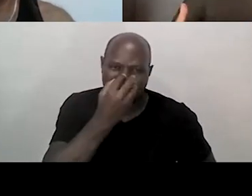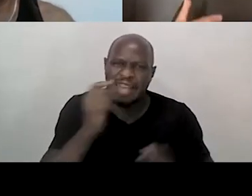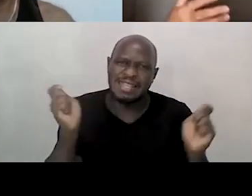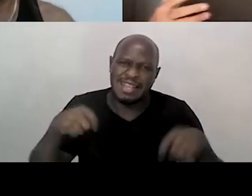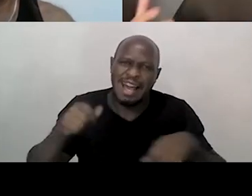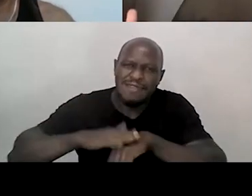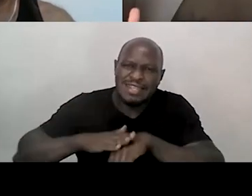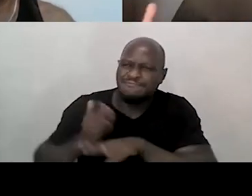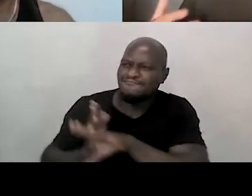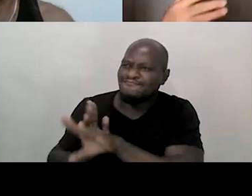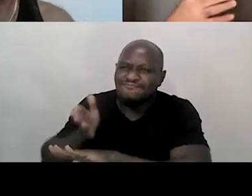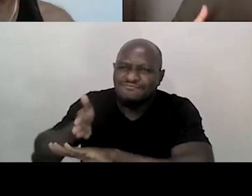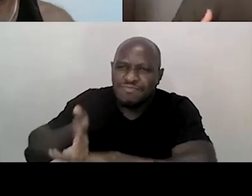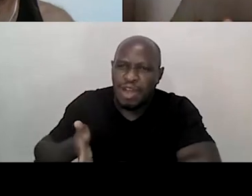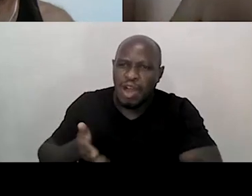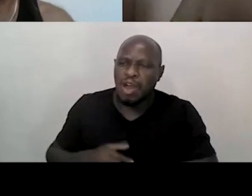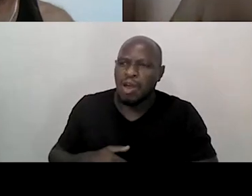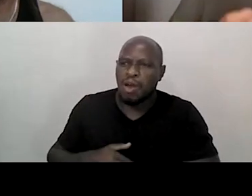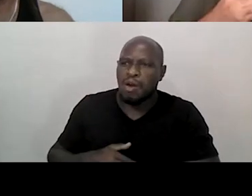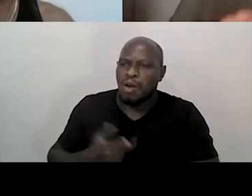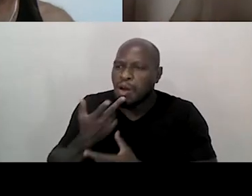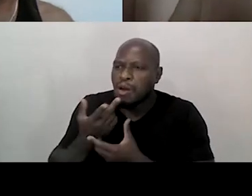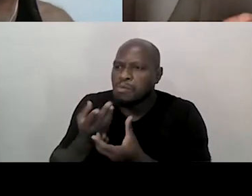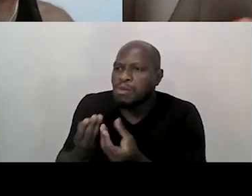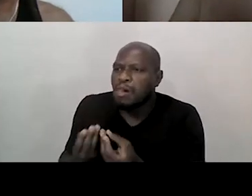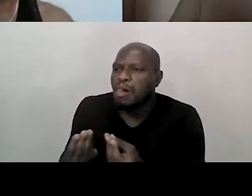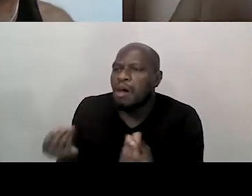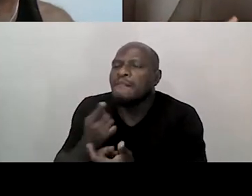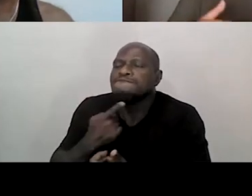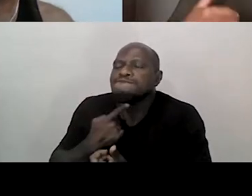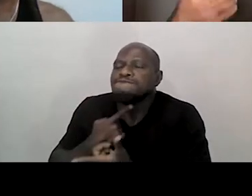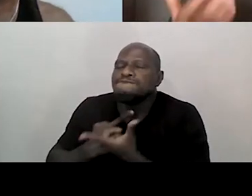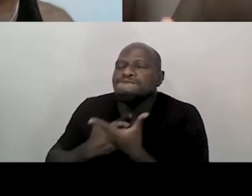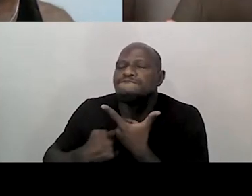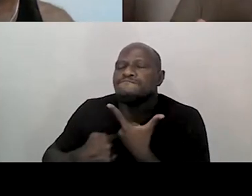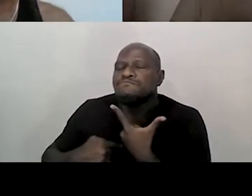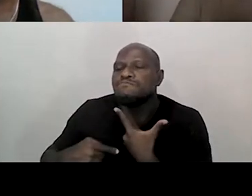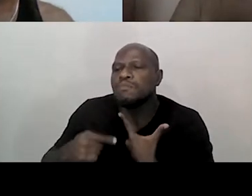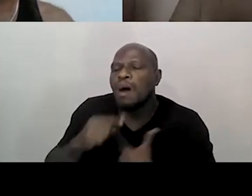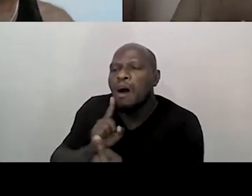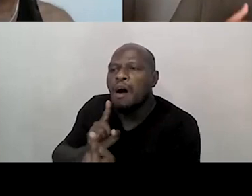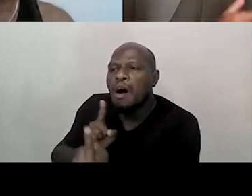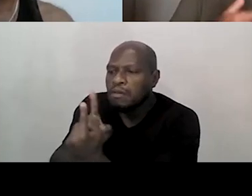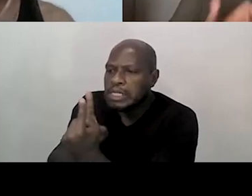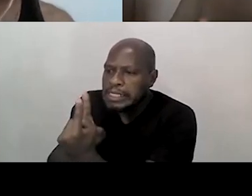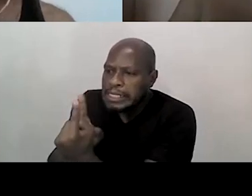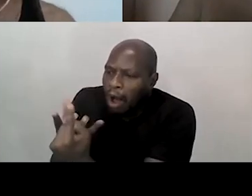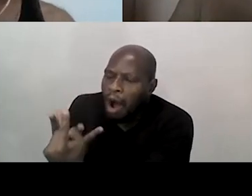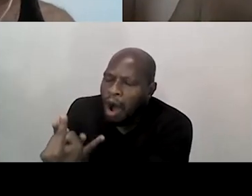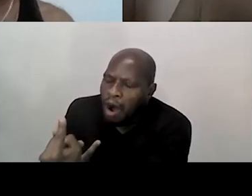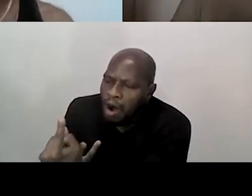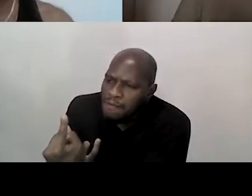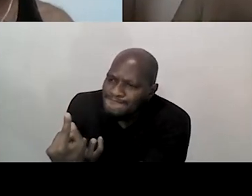Chegar vazio, chegar com o desejo profundo de encontrar o outro, de encontrar